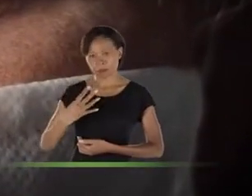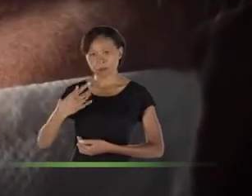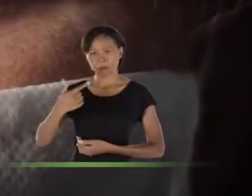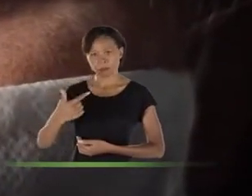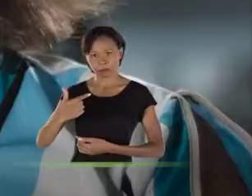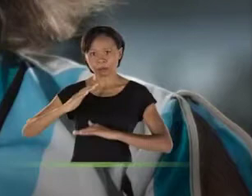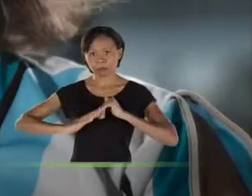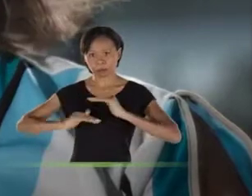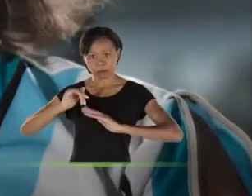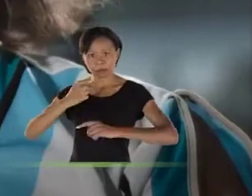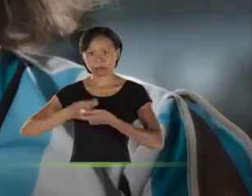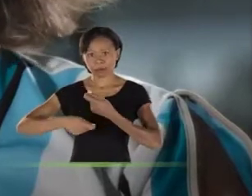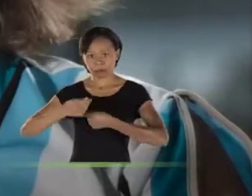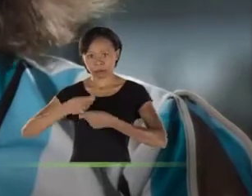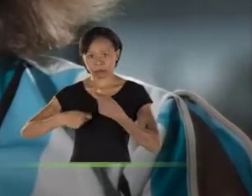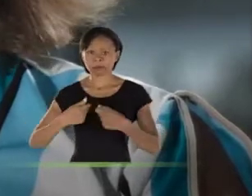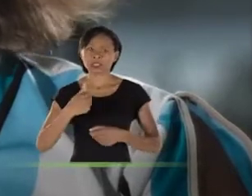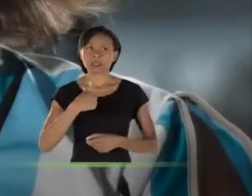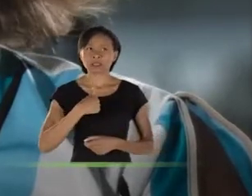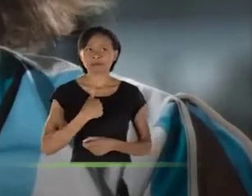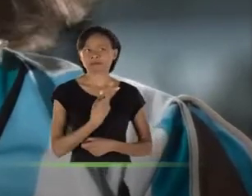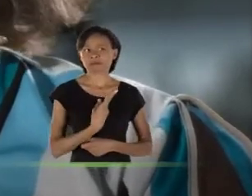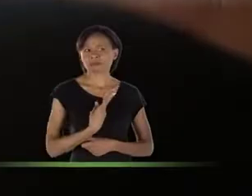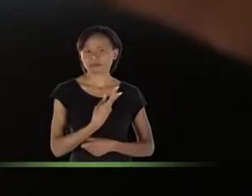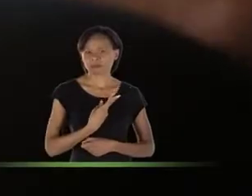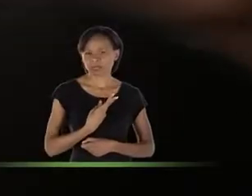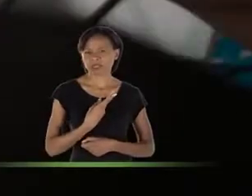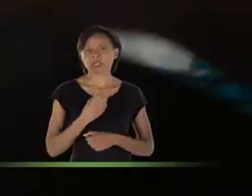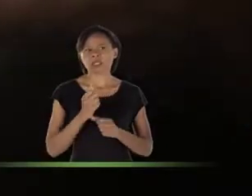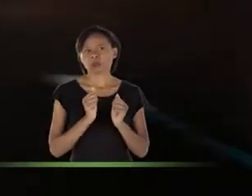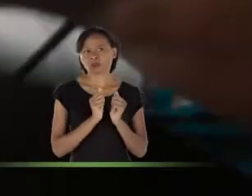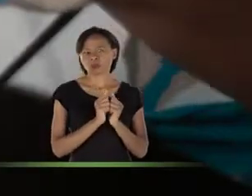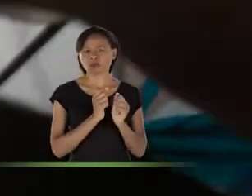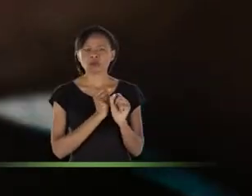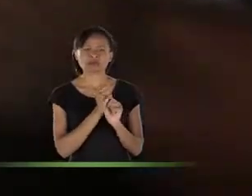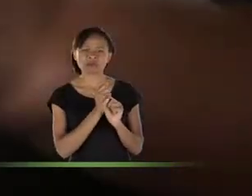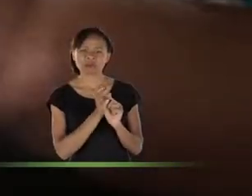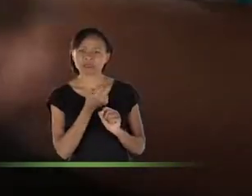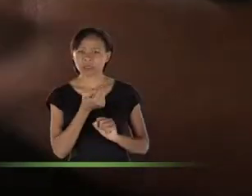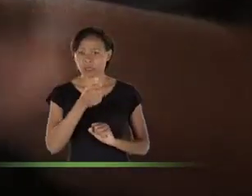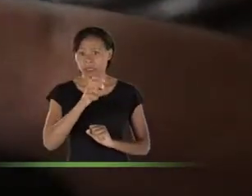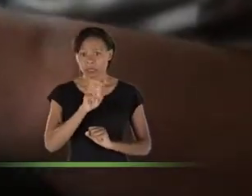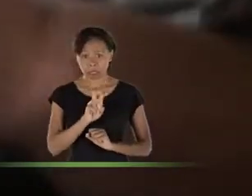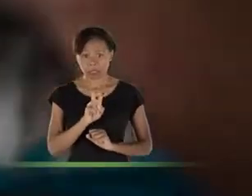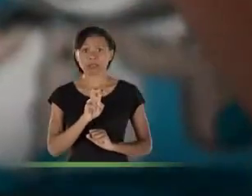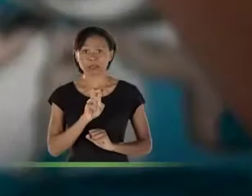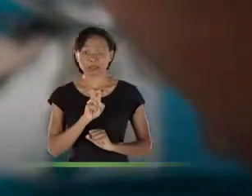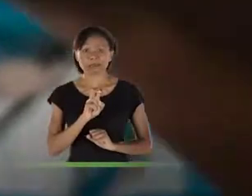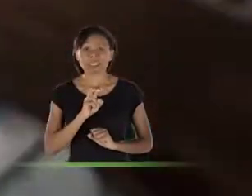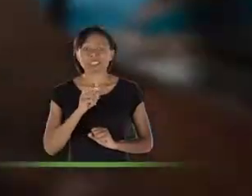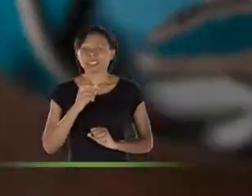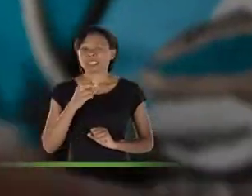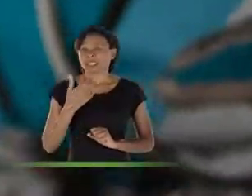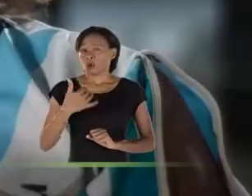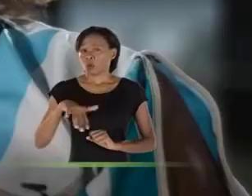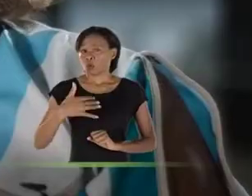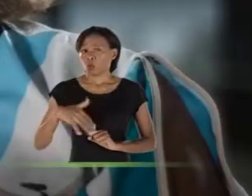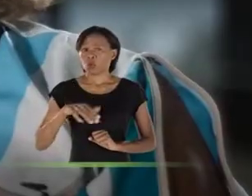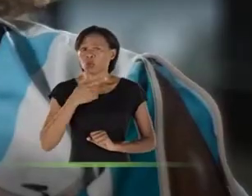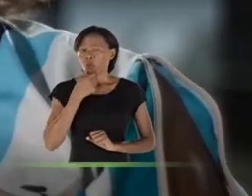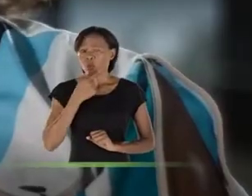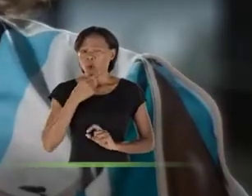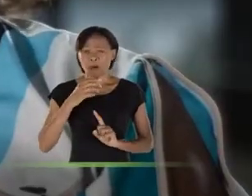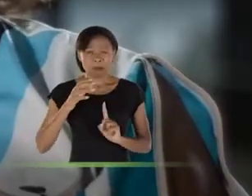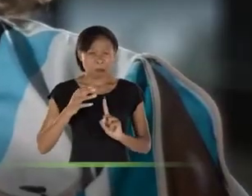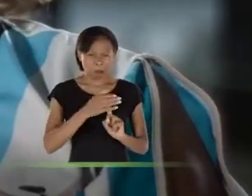anos, minha profissão comerciante. Nós ficamos juntos durante 15 anos. Ele era